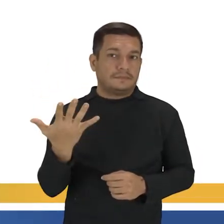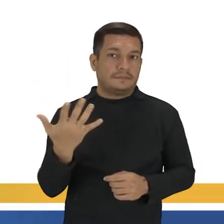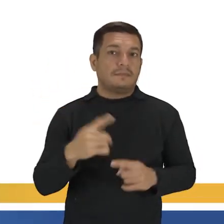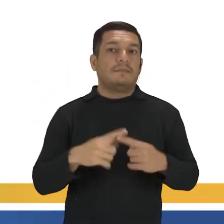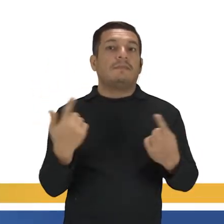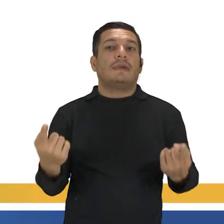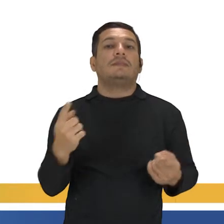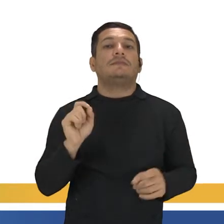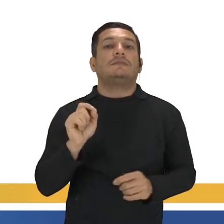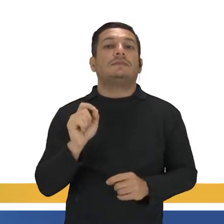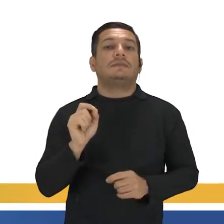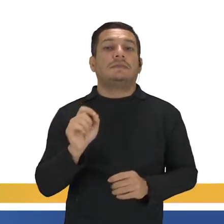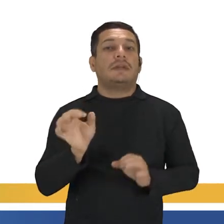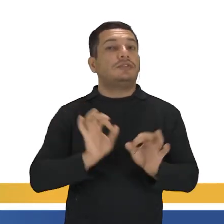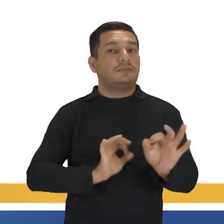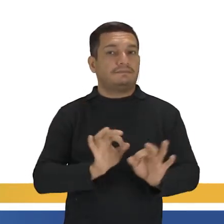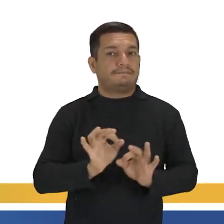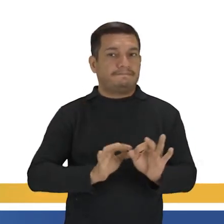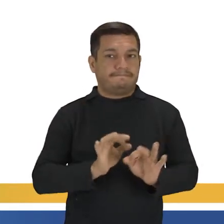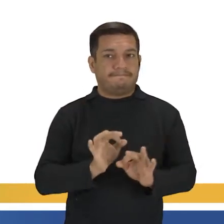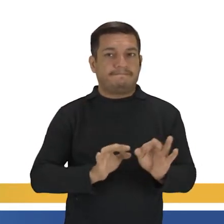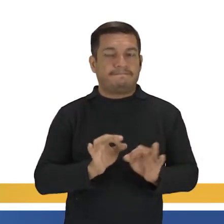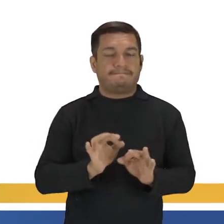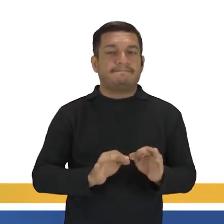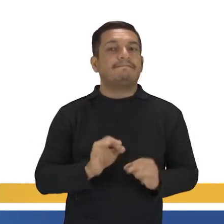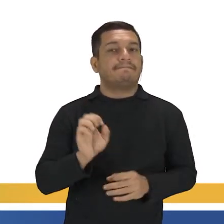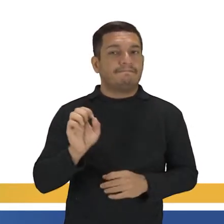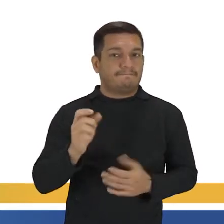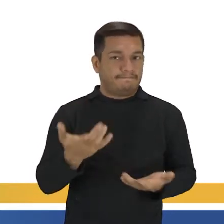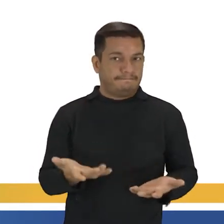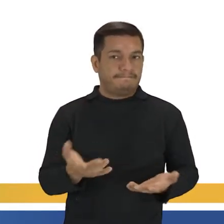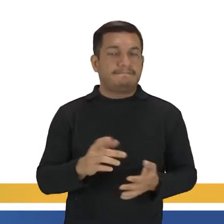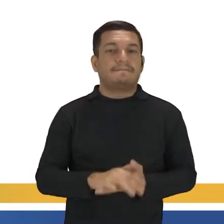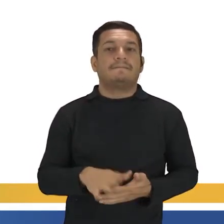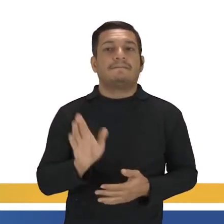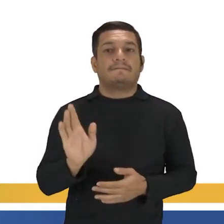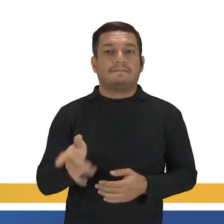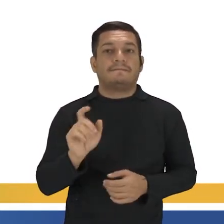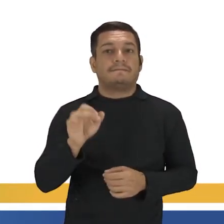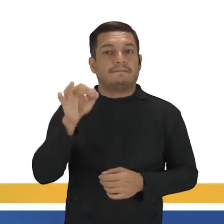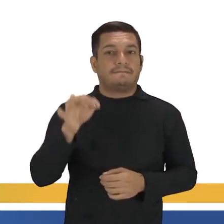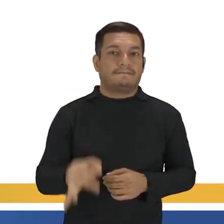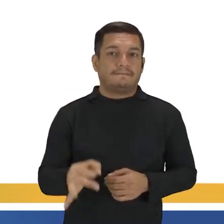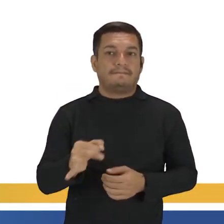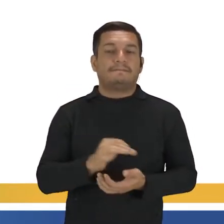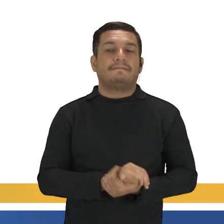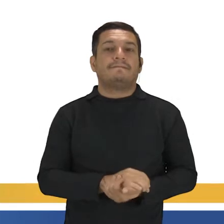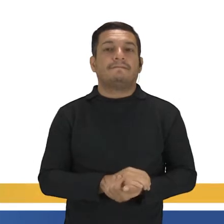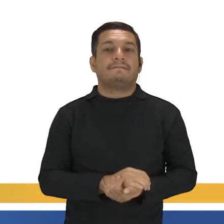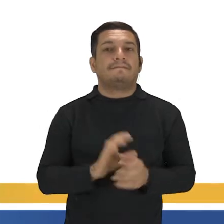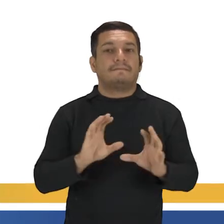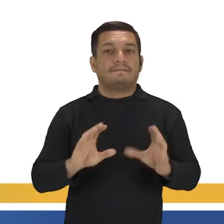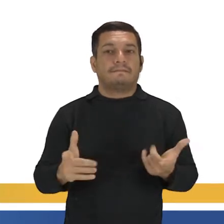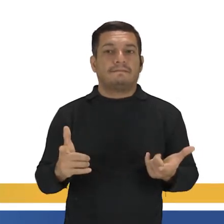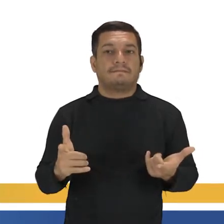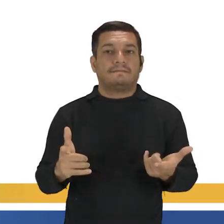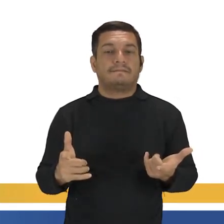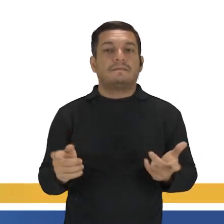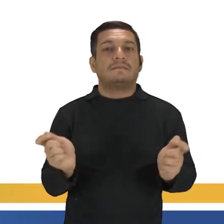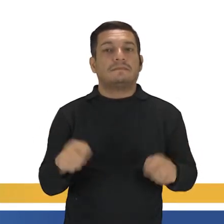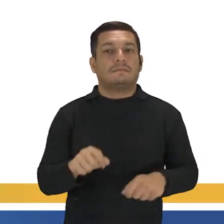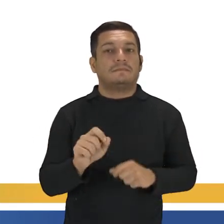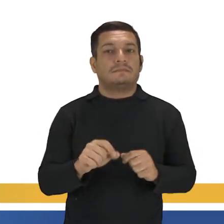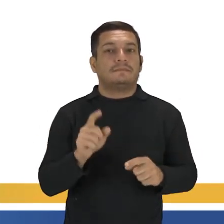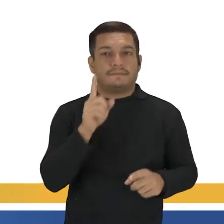ações que já estão planejadas. Ações que estão certas. É claro que